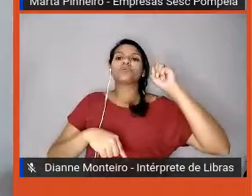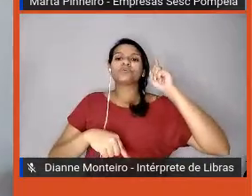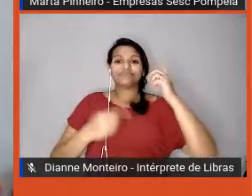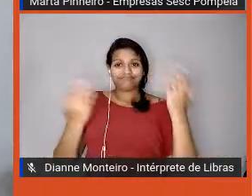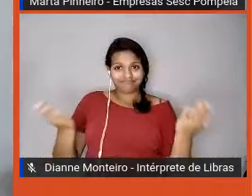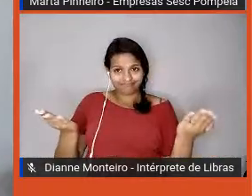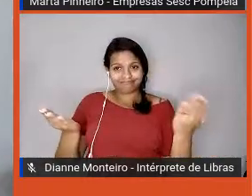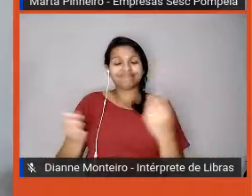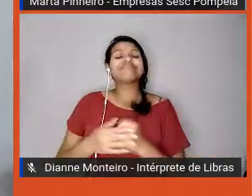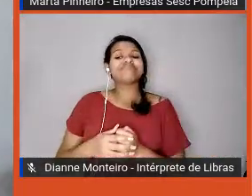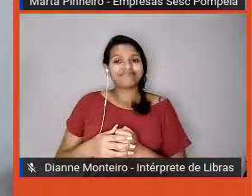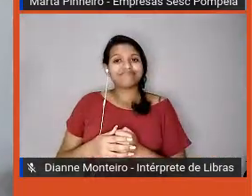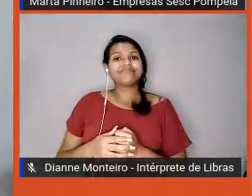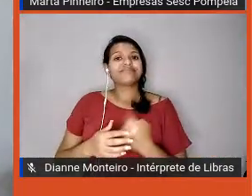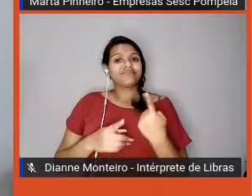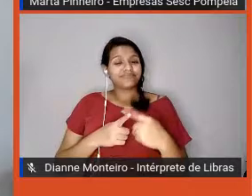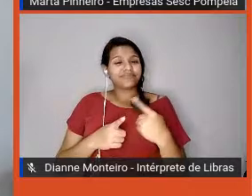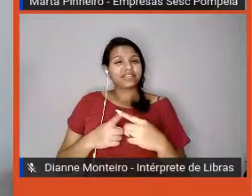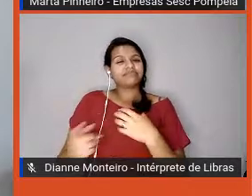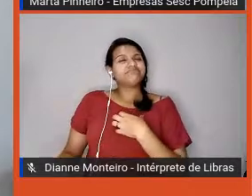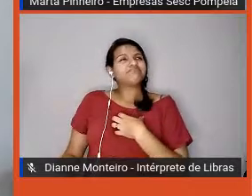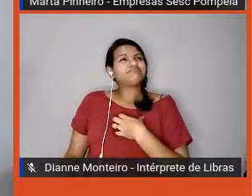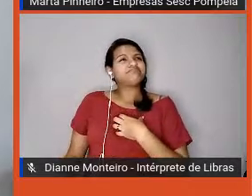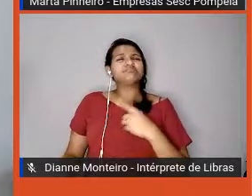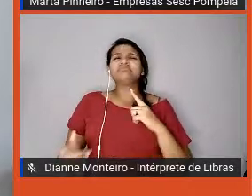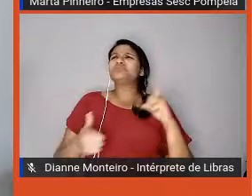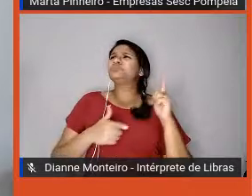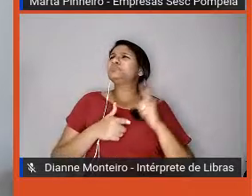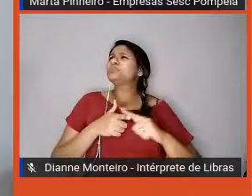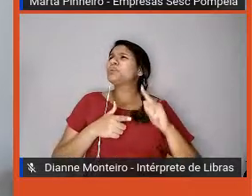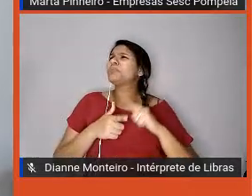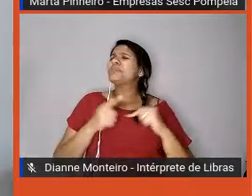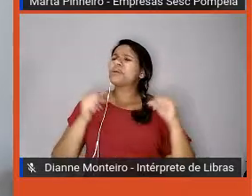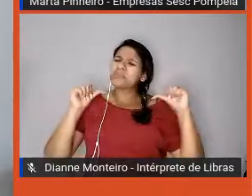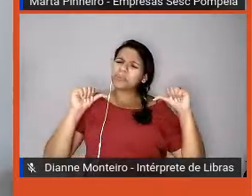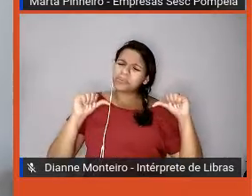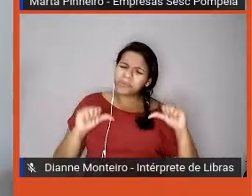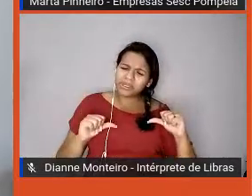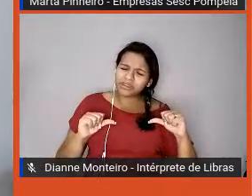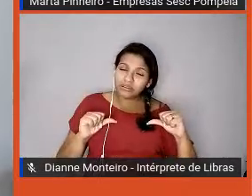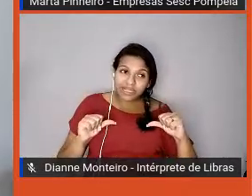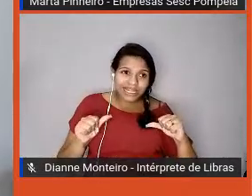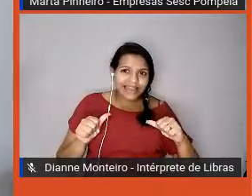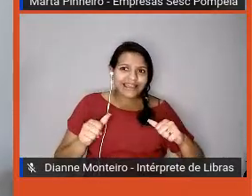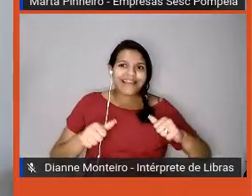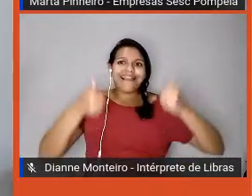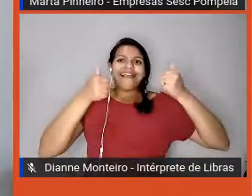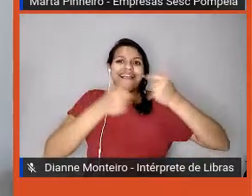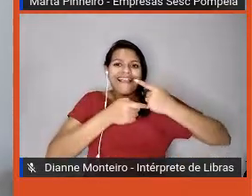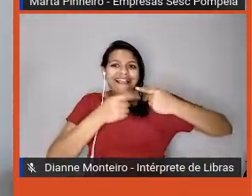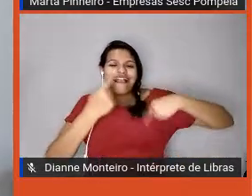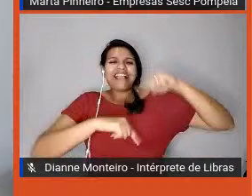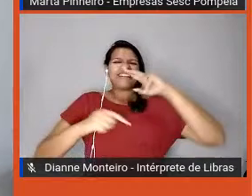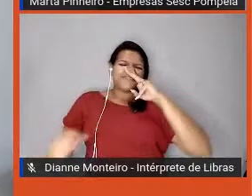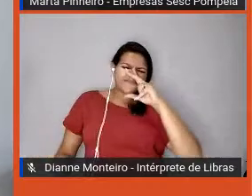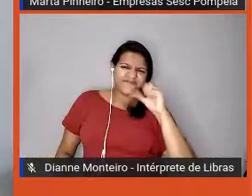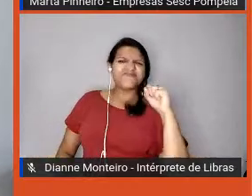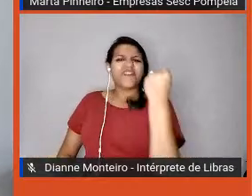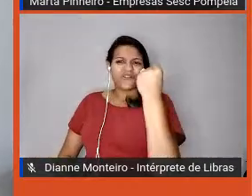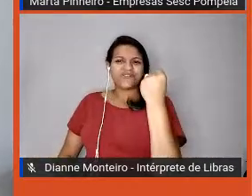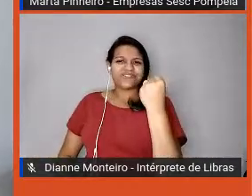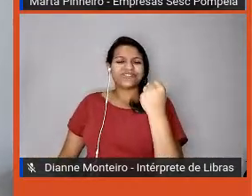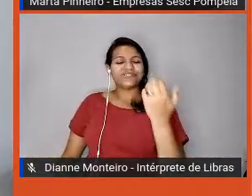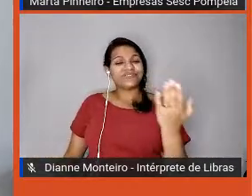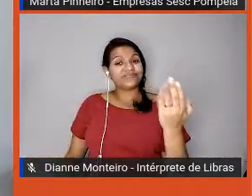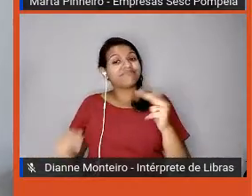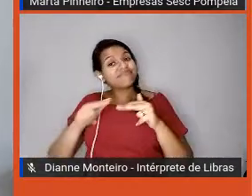muito fortalecido, muito resiliente, né, então, quem faz gestão de pessoas e precisa olhar